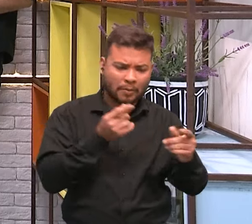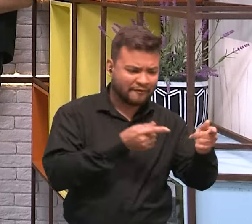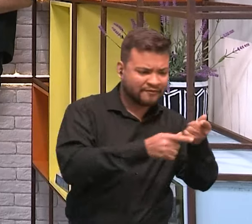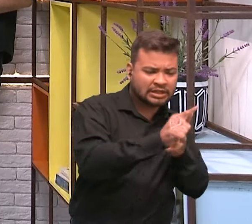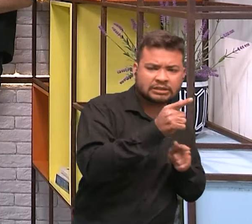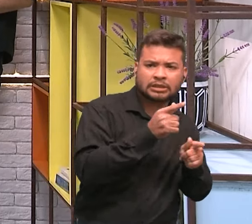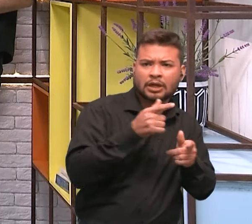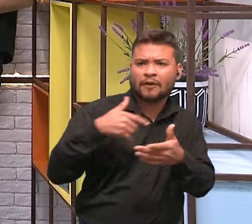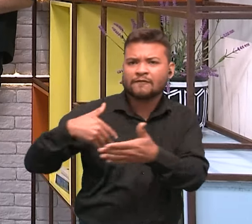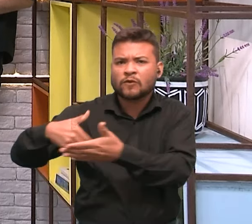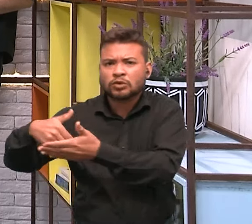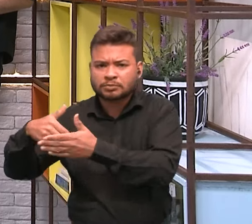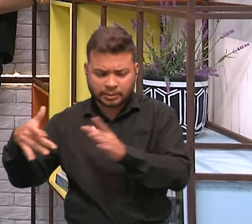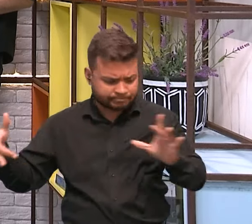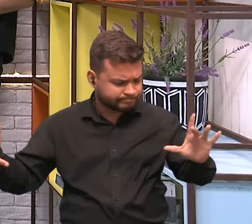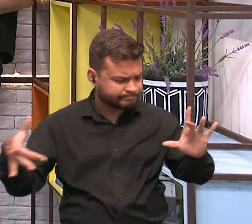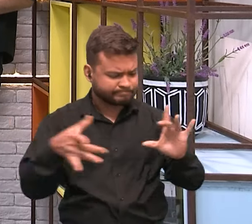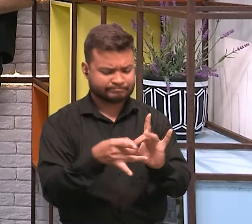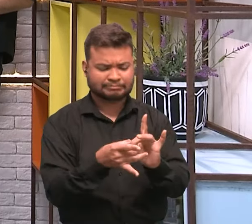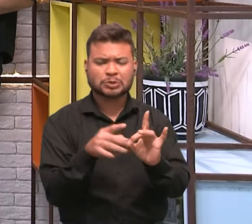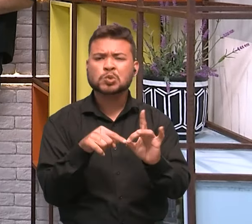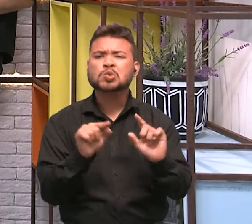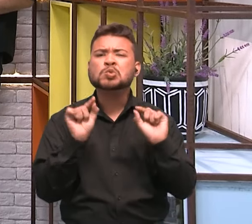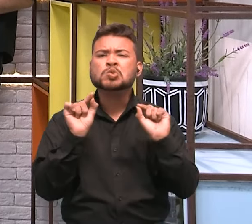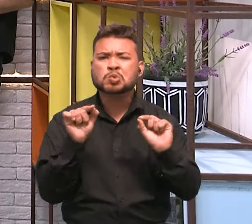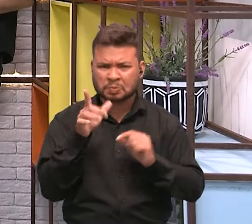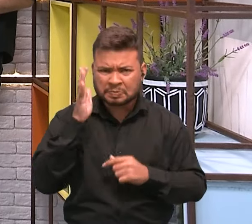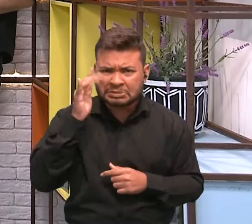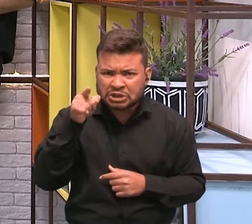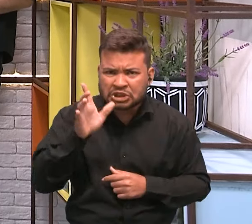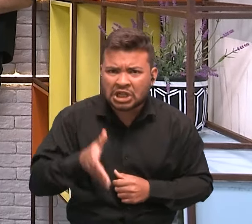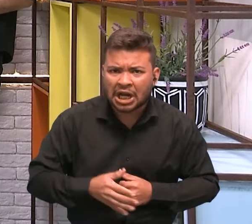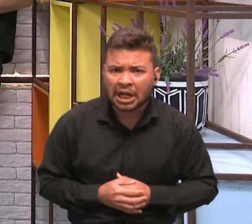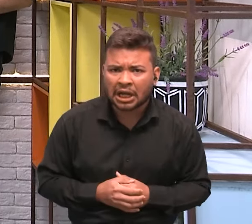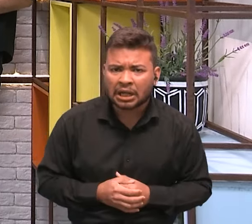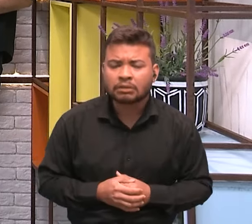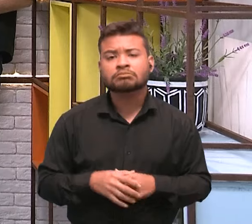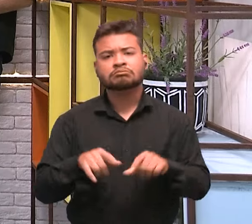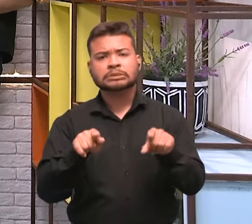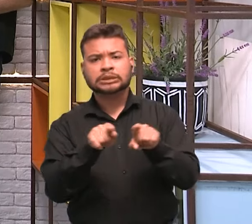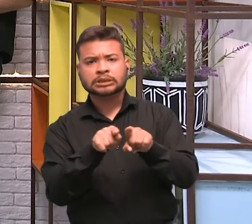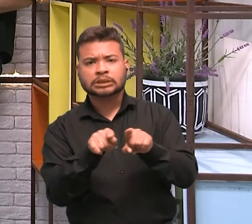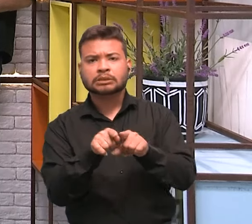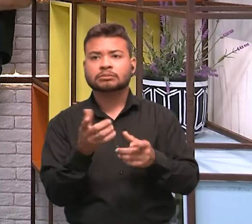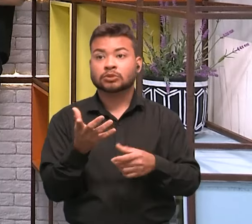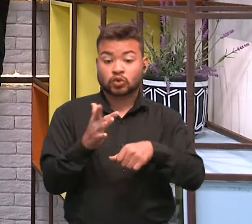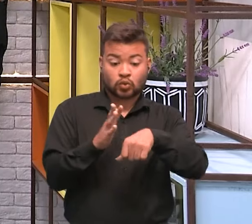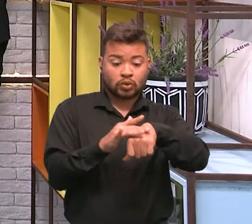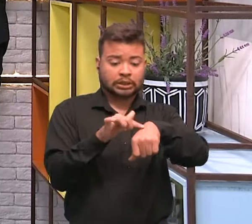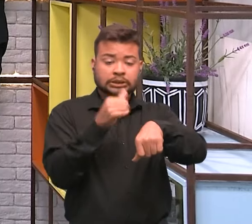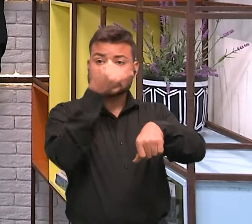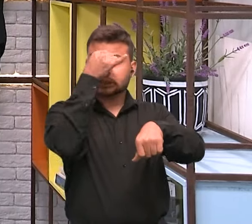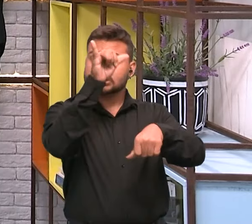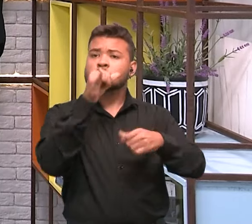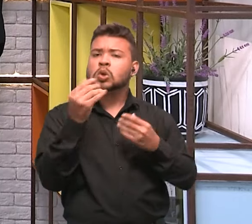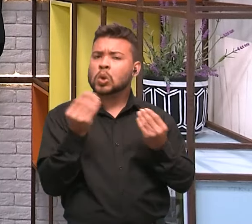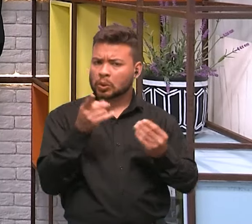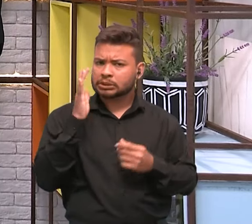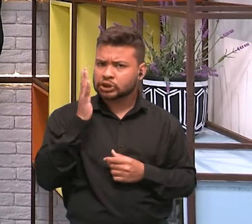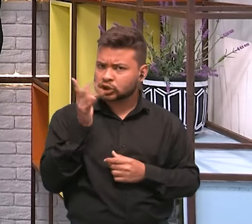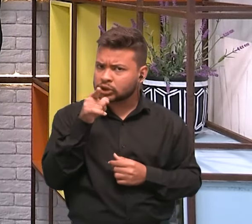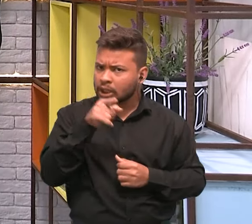futebol? Olha só. Eu tenho certeza também que você já parou para pensar sobre a prevenção de alguma doença. Pois é.